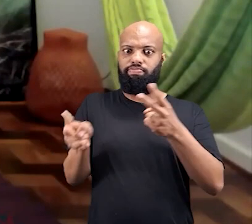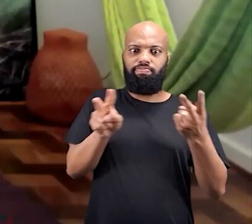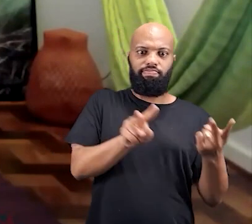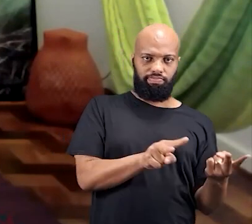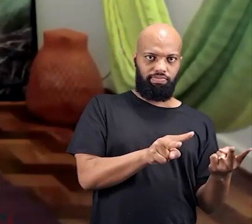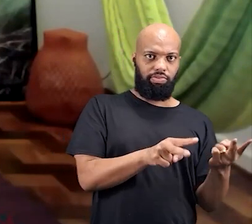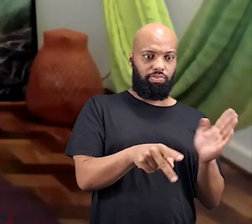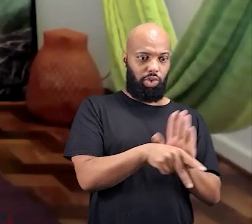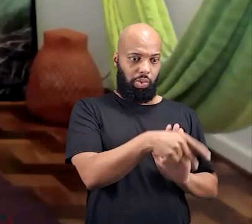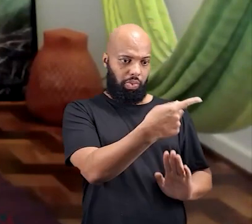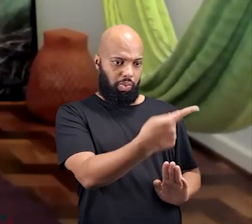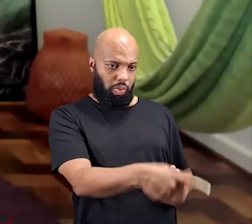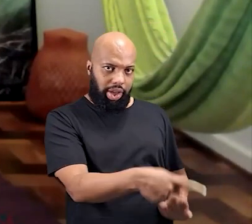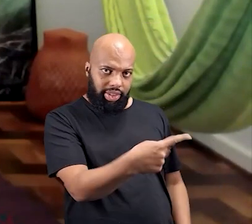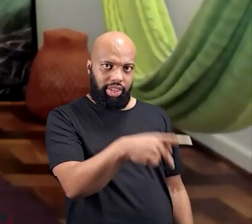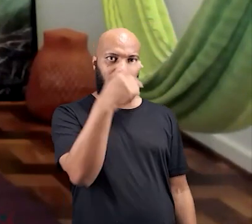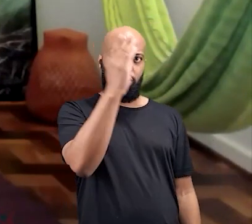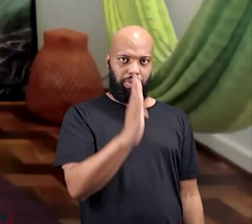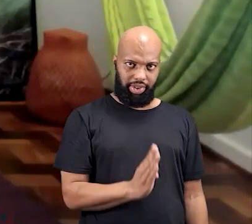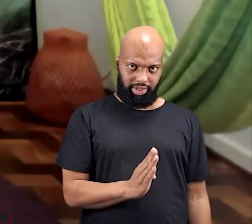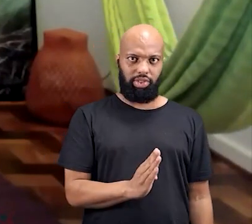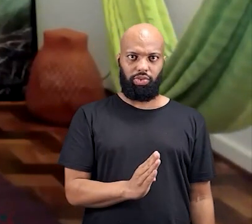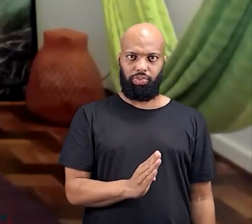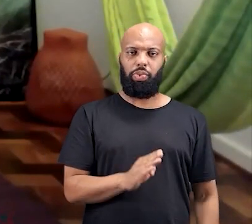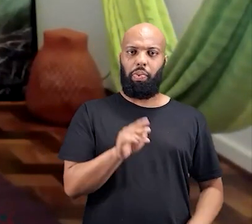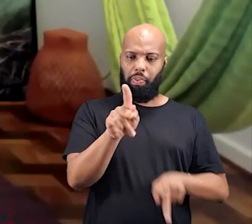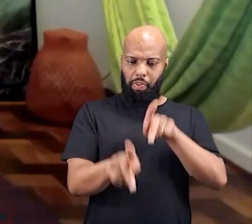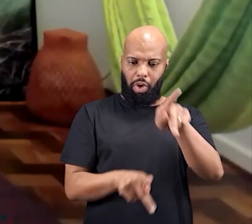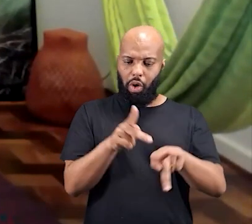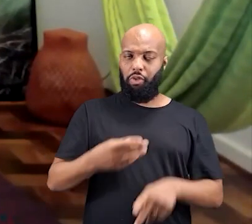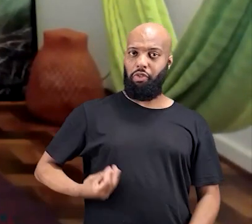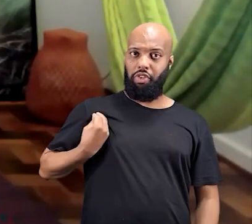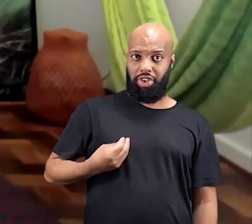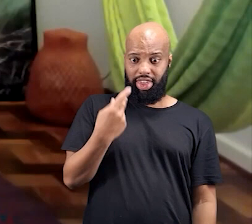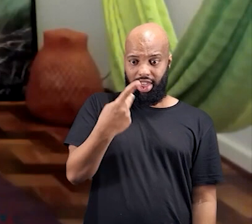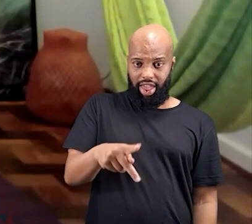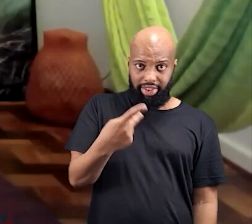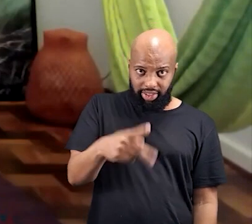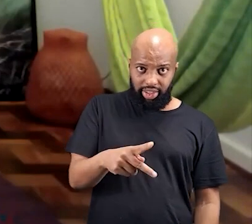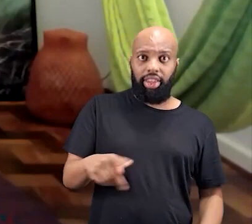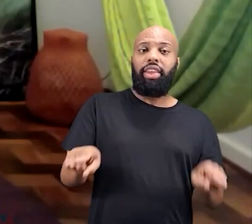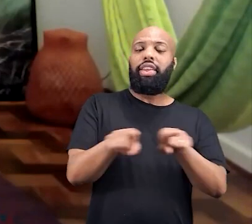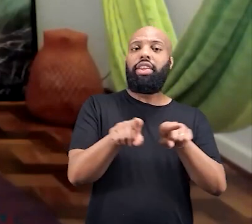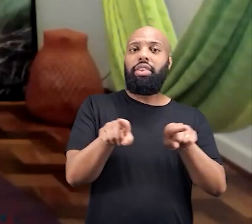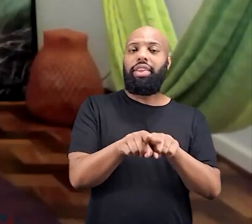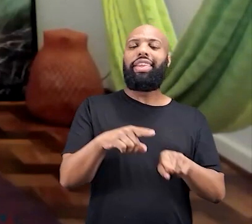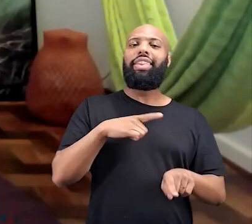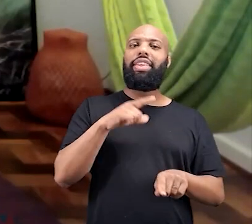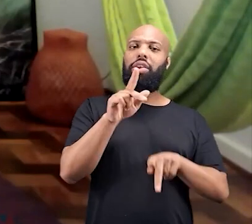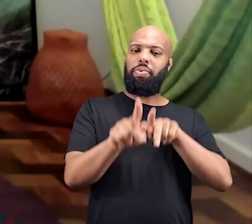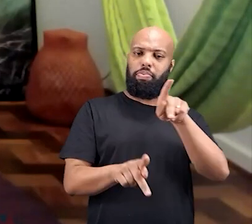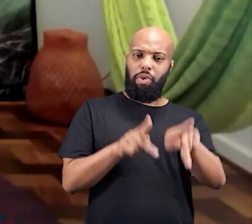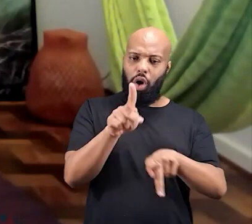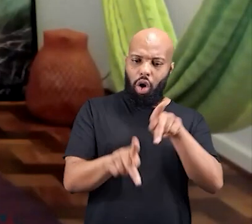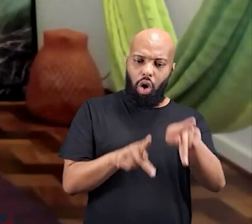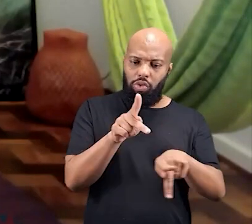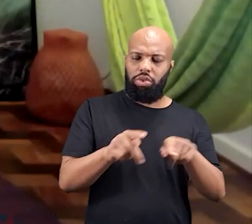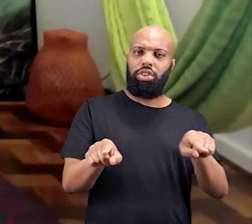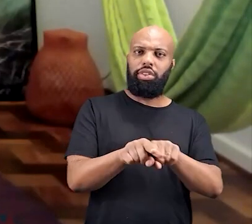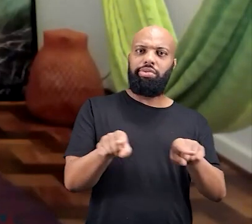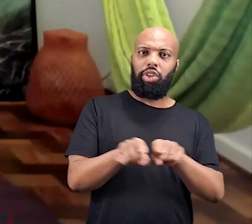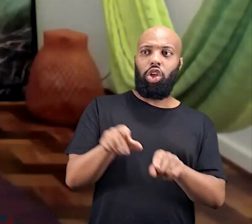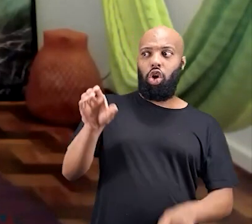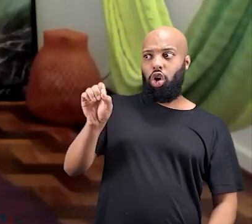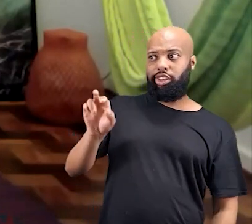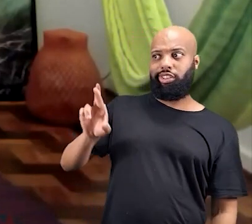Então, não só os povos ordinários do Brasil, como eu pretendo mostrar aqui, mas os